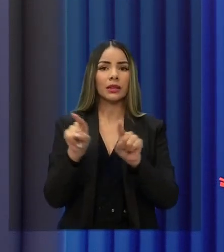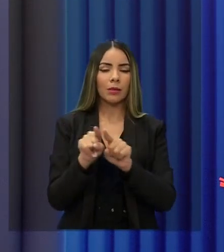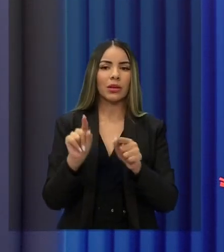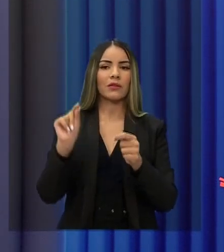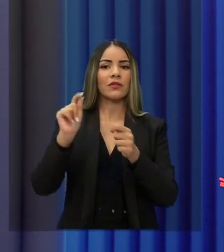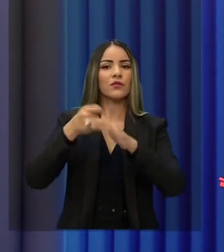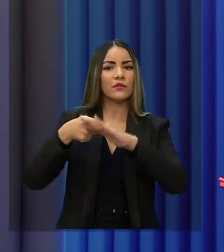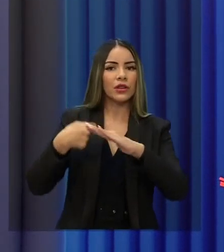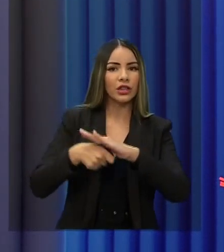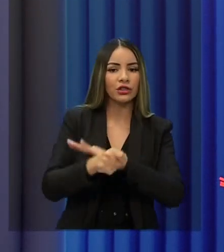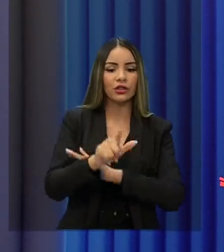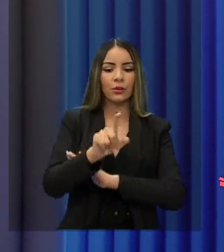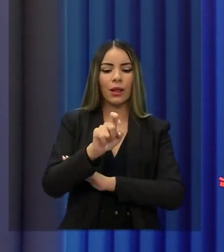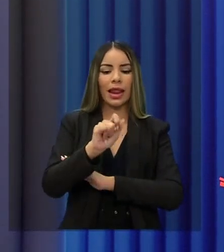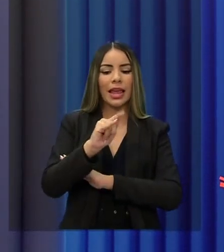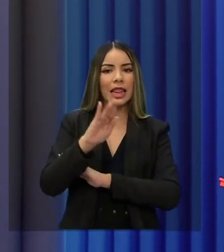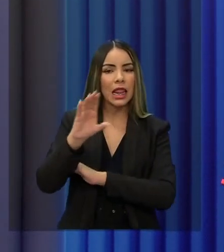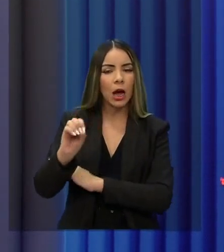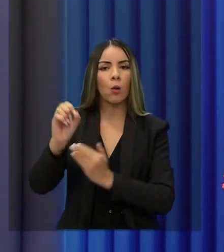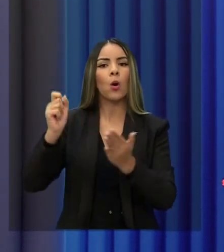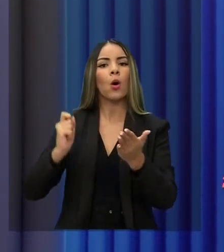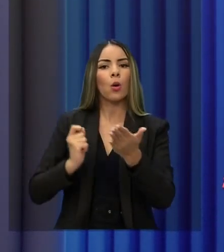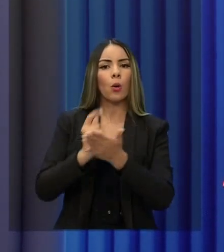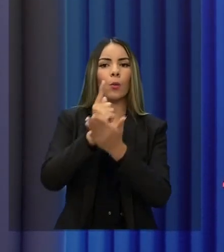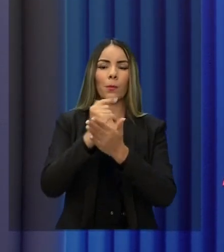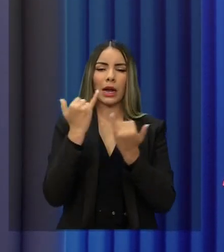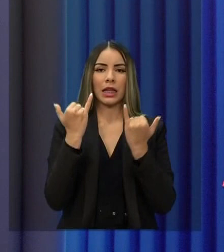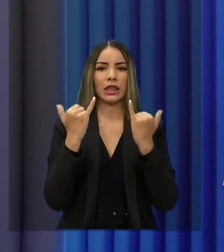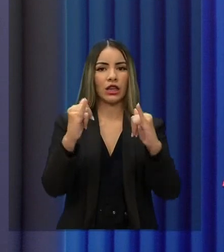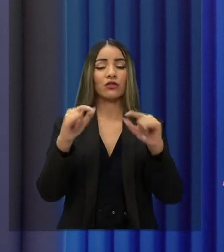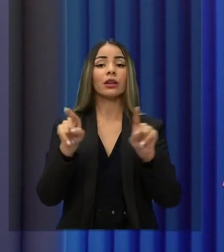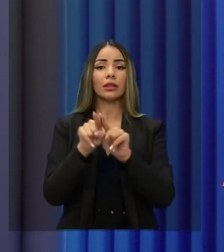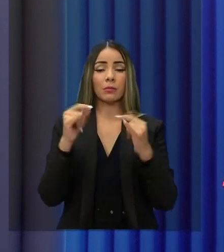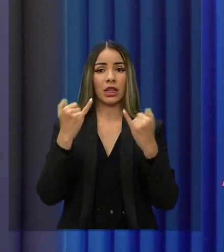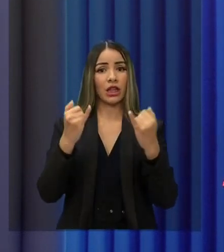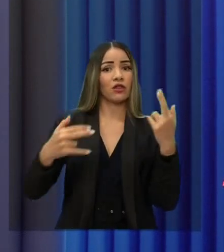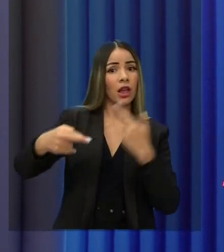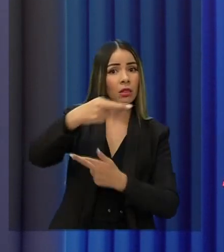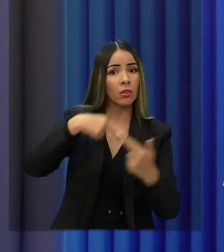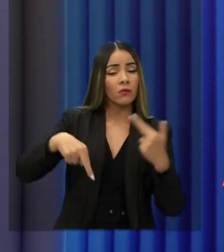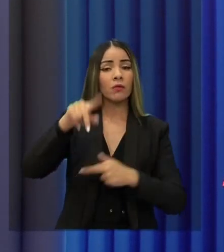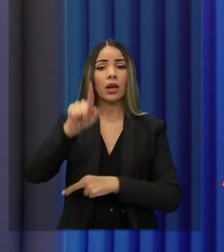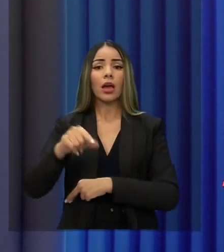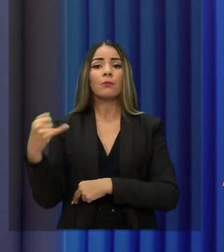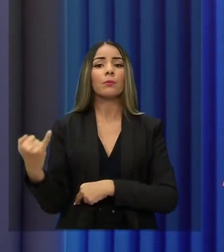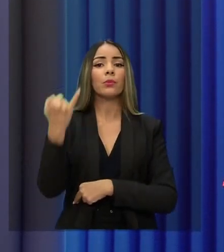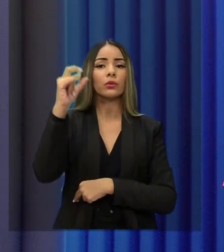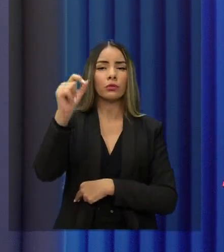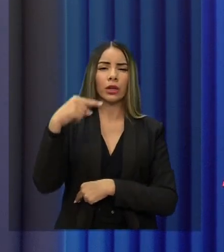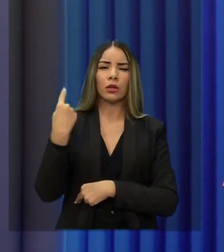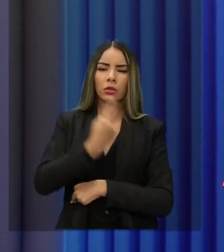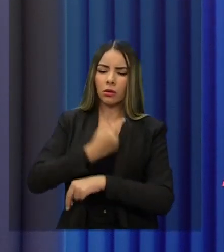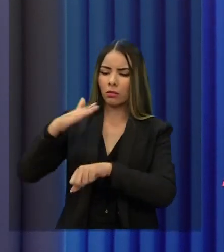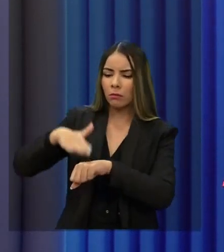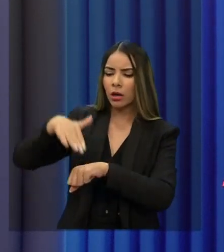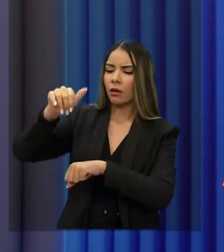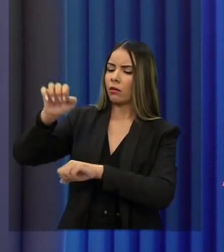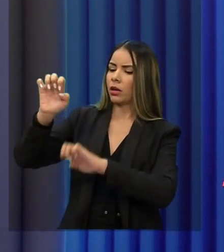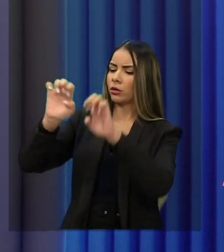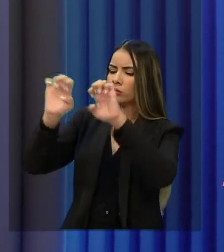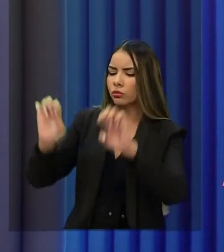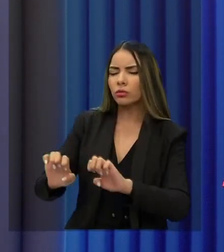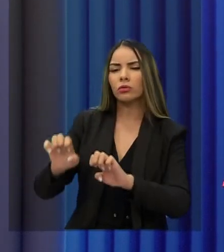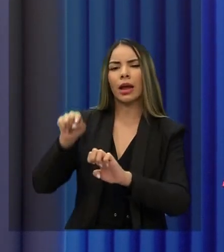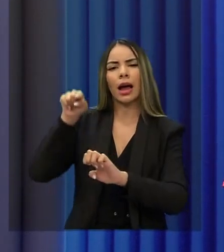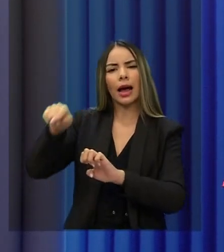para comprar energia, além de investir também em energias renováveis. É muito importante que a gente possa melhor estruturar a Cagesse, investir nesse órgão